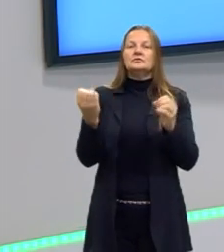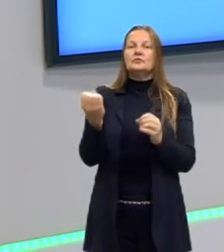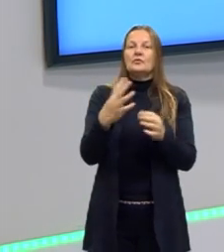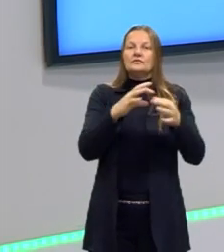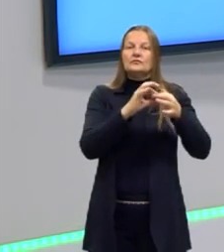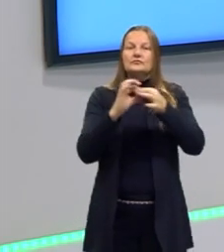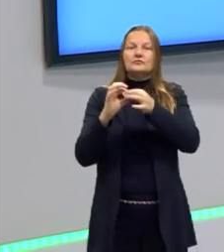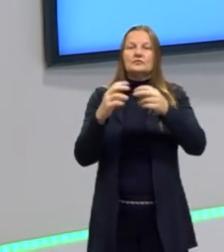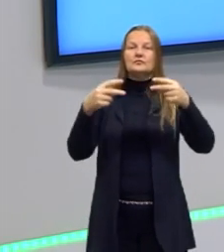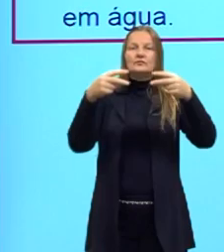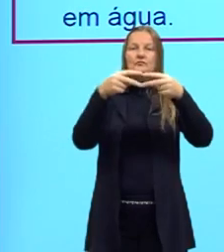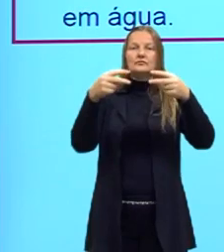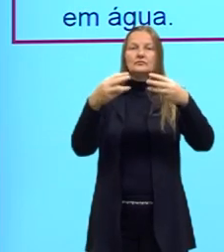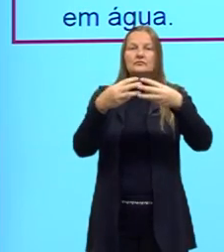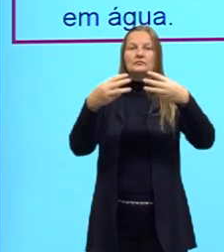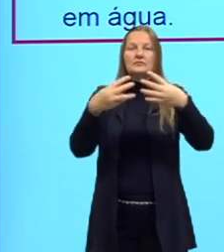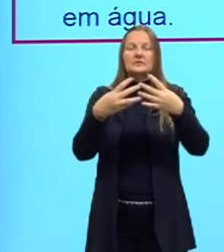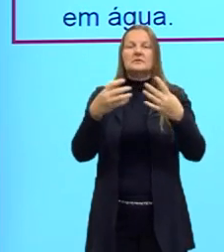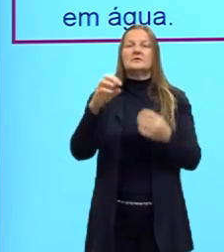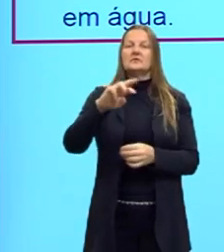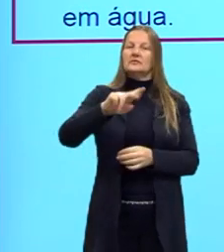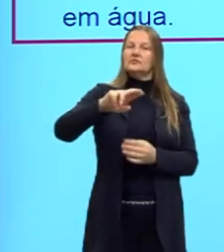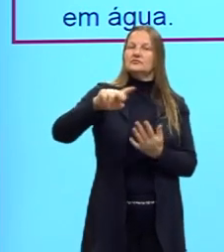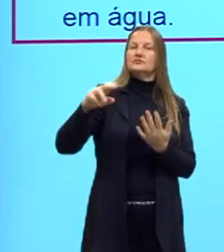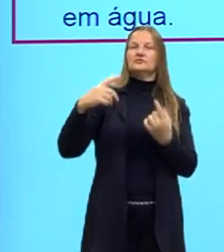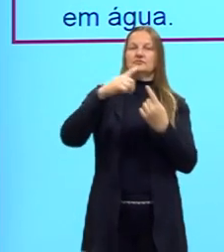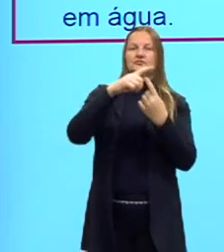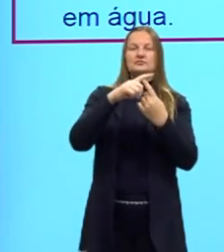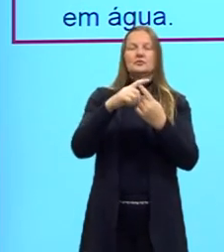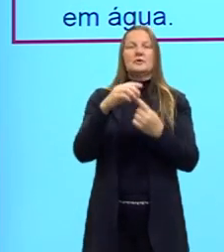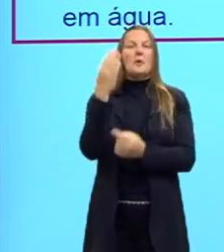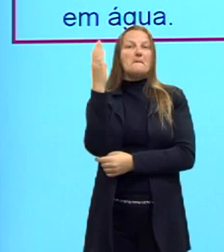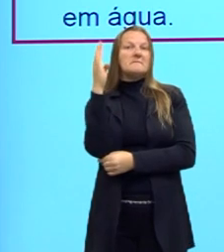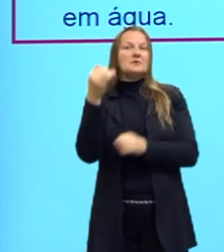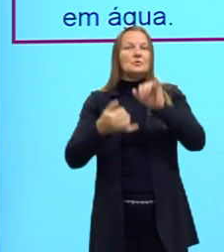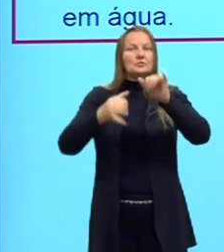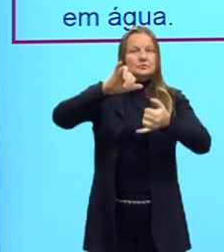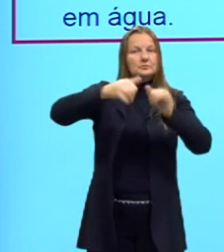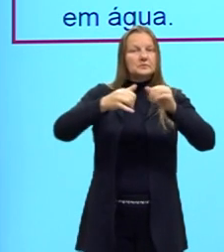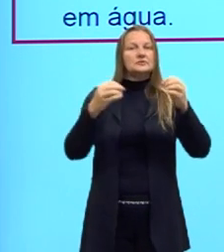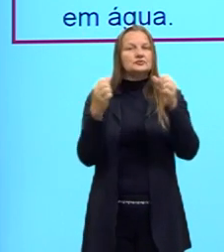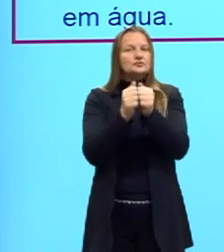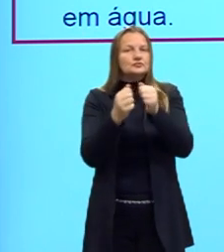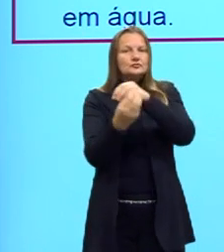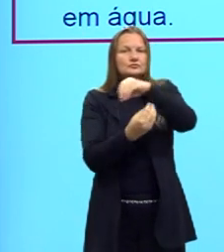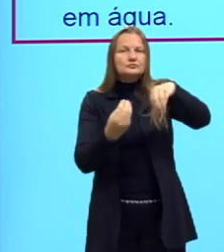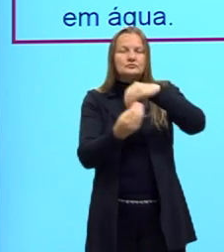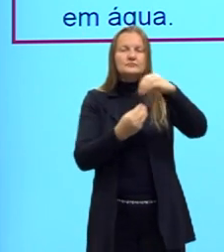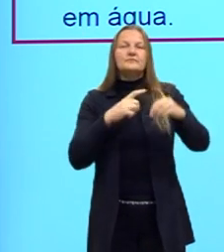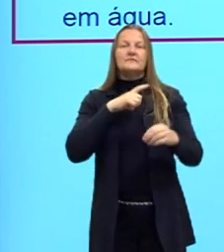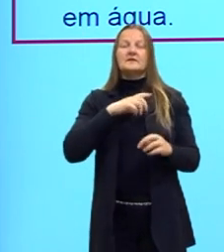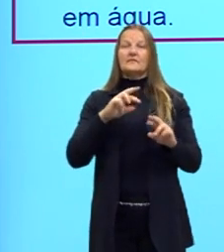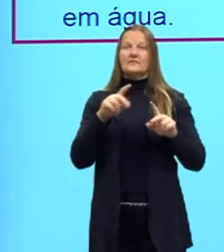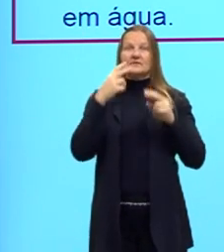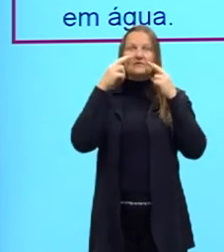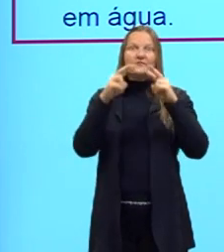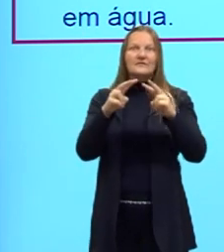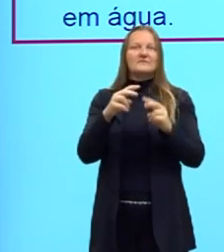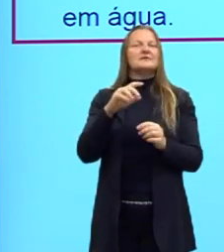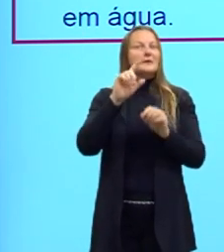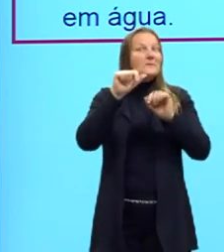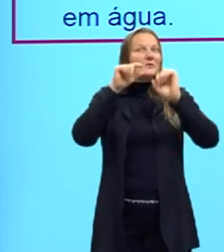ligações peptídicas, entrando novamente à bioquímica aqui junto, tá? Que uma aula de bioquímica a gente vai ter para